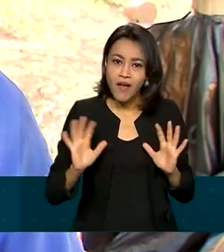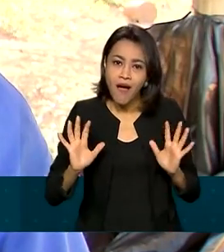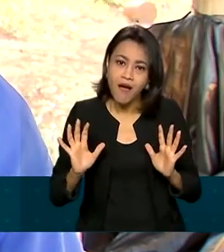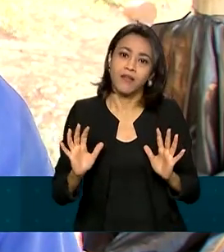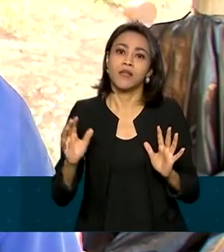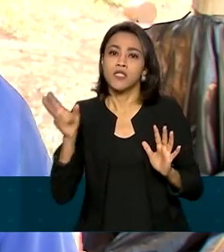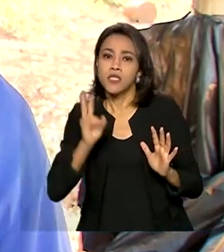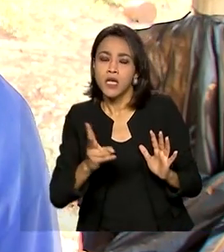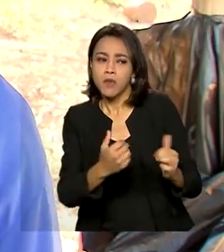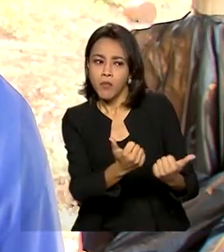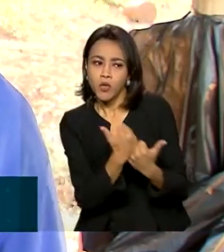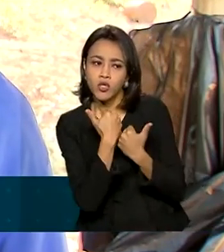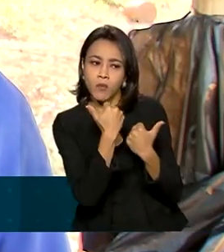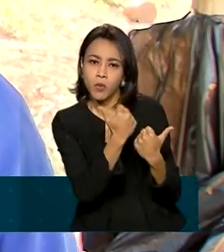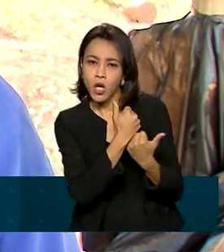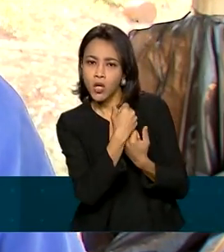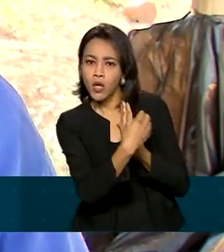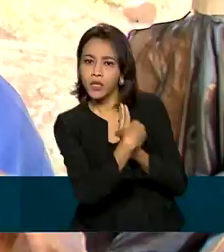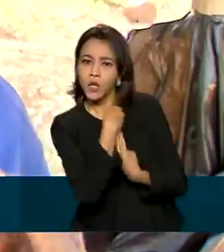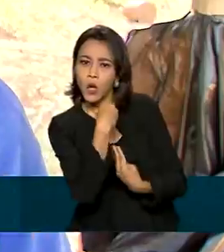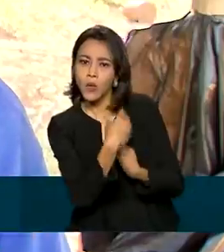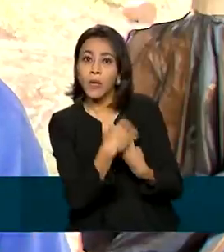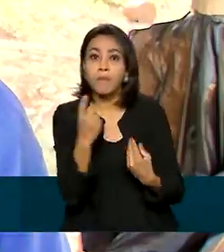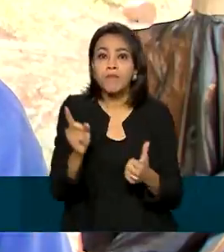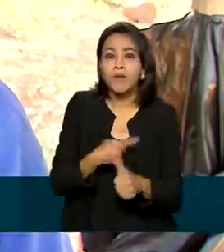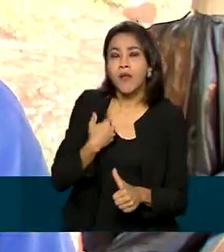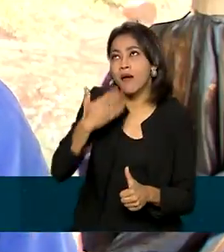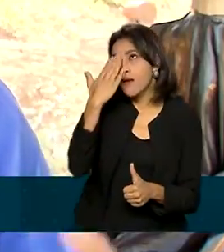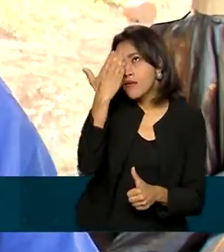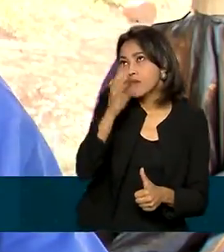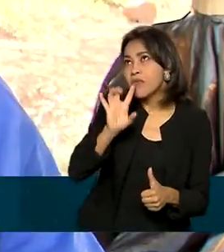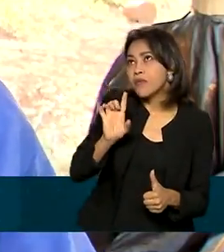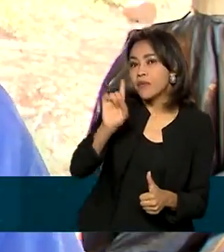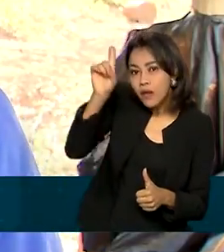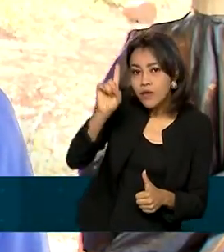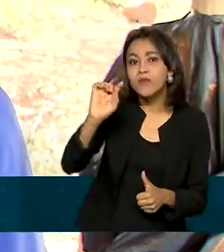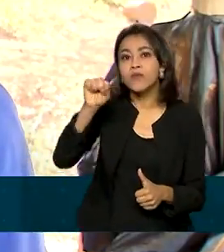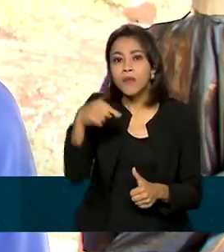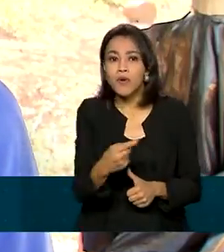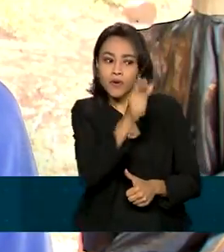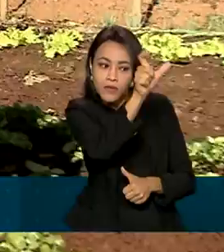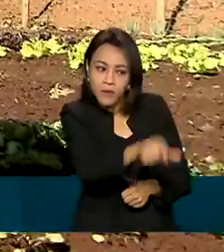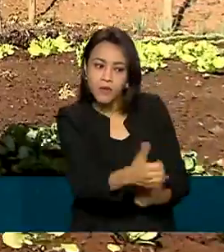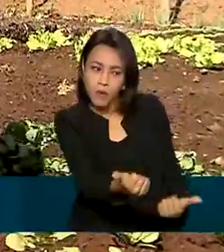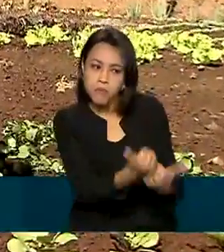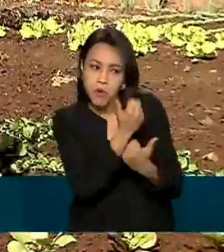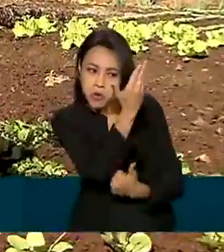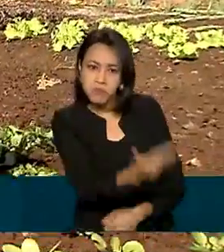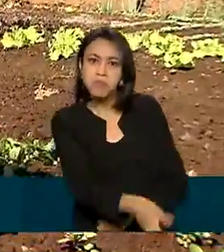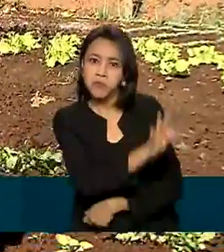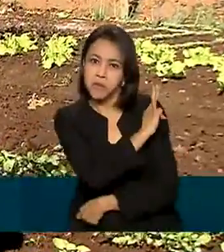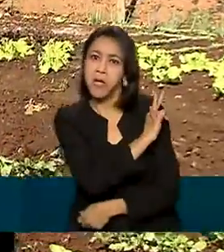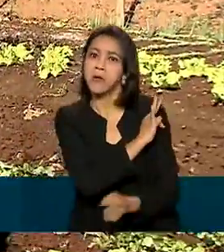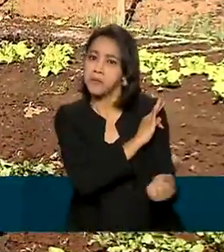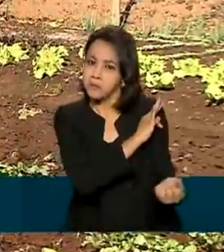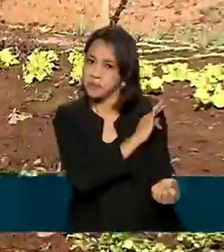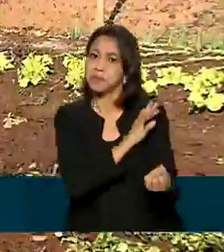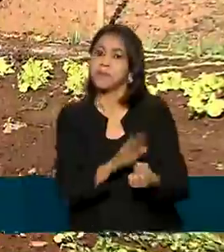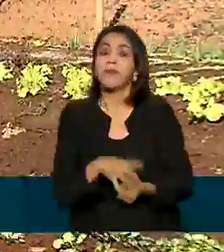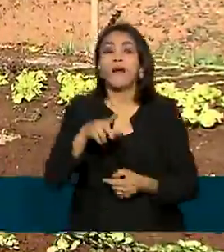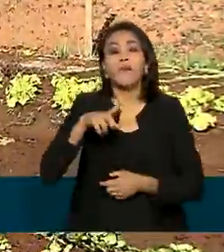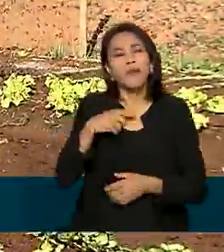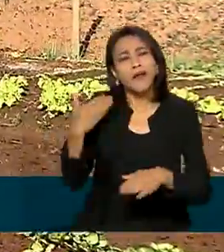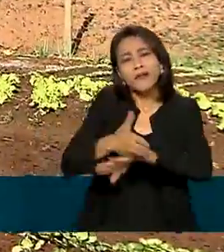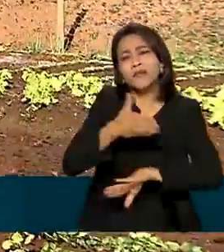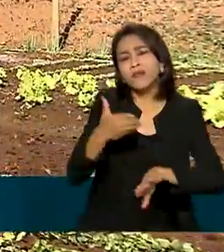ele sempre junto com a gente. A gente primeiramente agradece a Deus e depois pelo apoio do seu Jaquim pela EMATER. Para ter acesso aos programas do